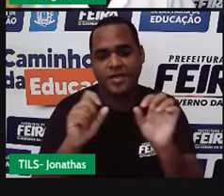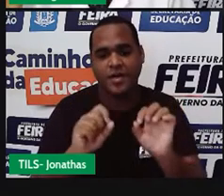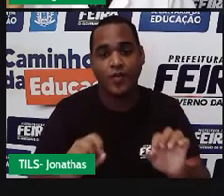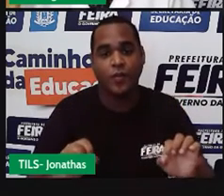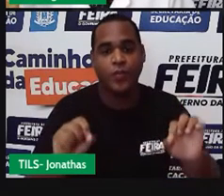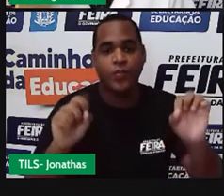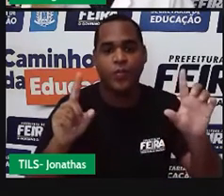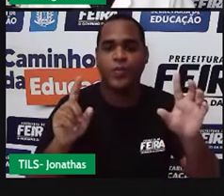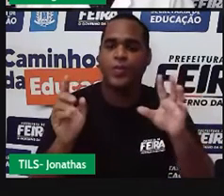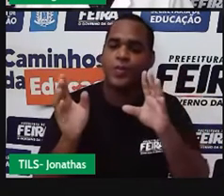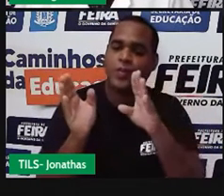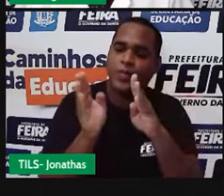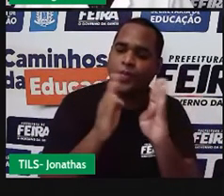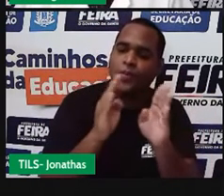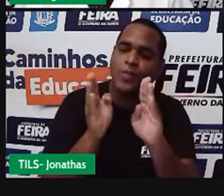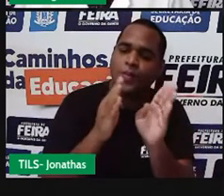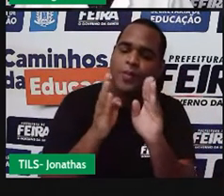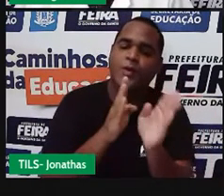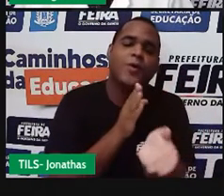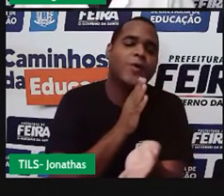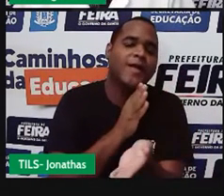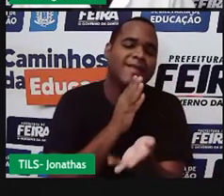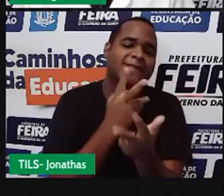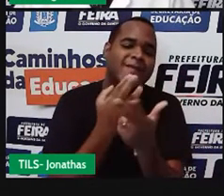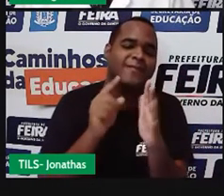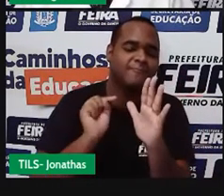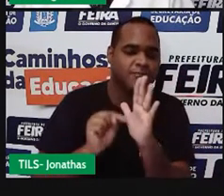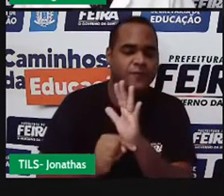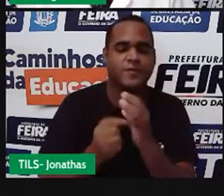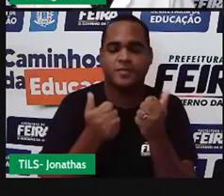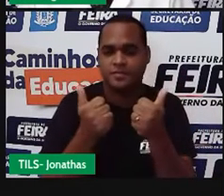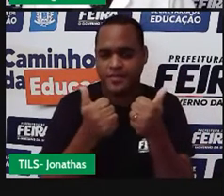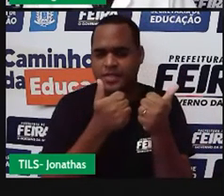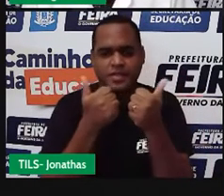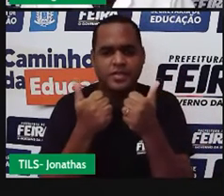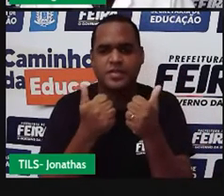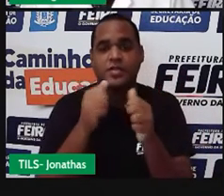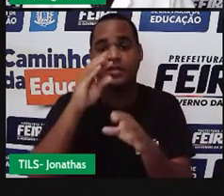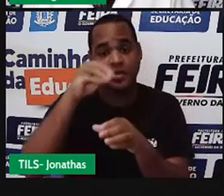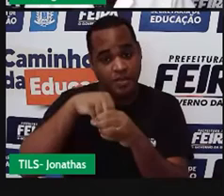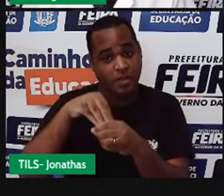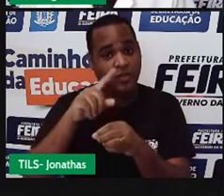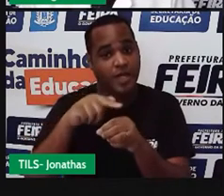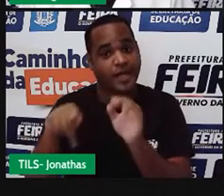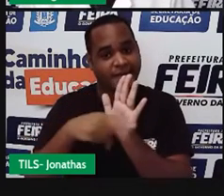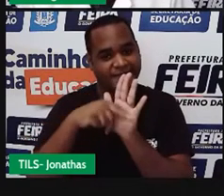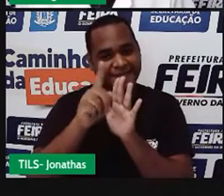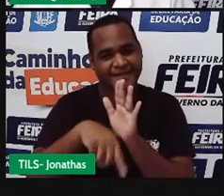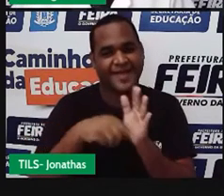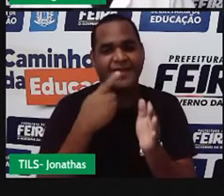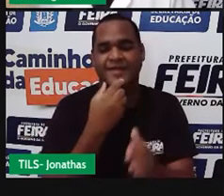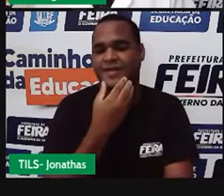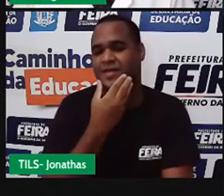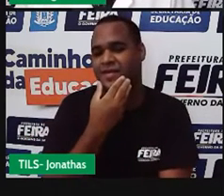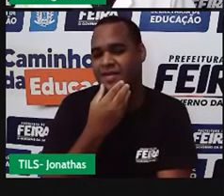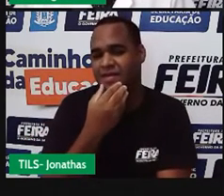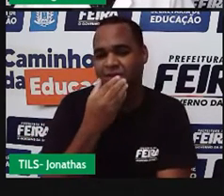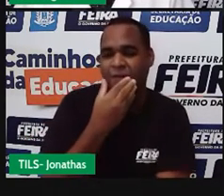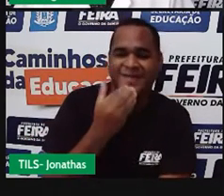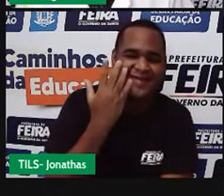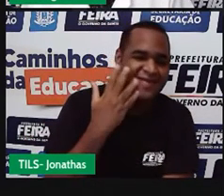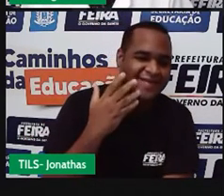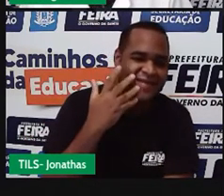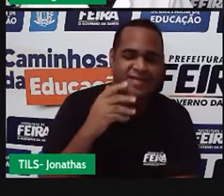que você possa acessar e conhecer um pouco mais, tá bom? Dentro do portal do Seninha, além de